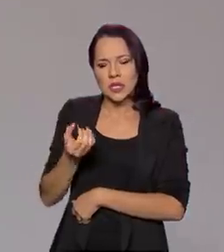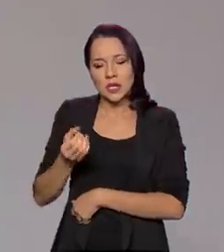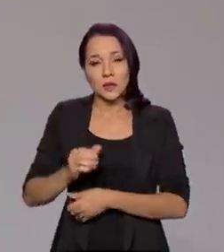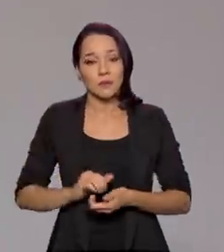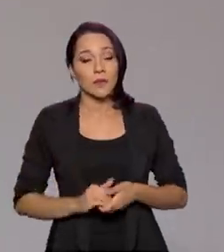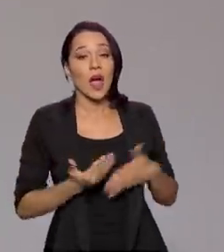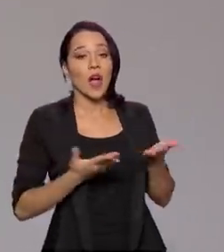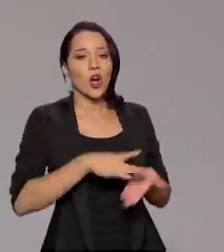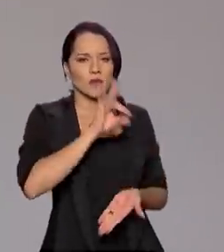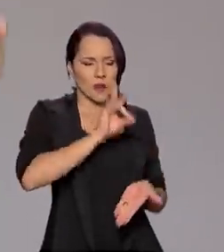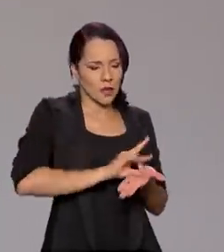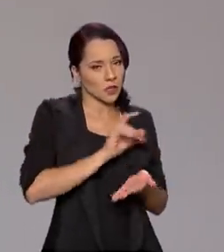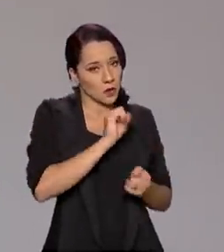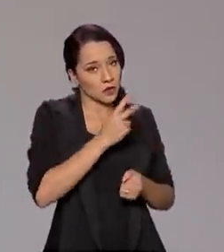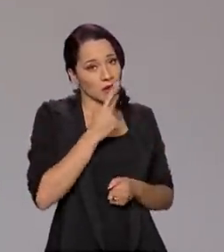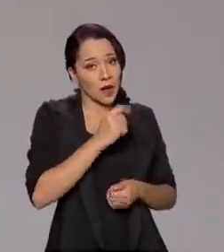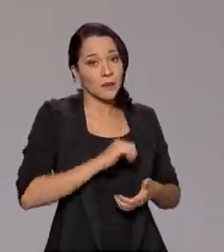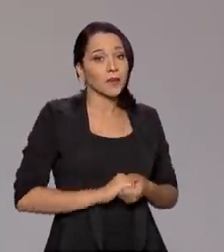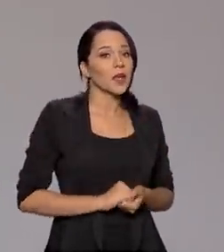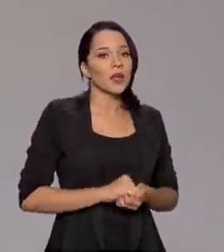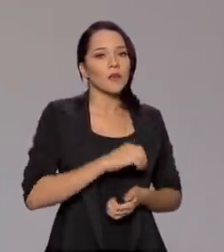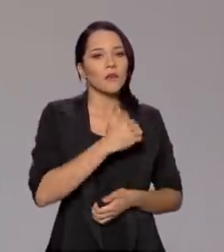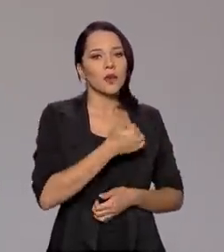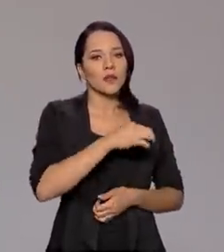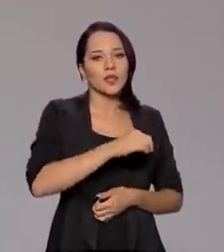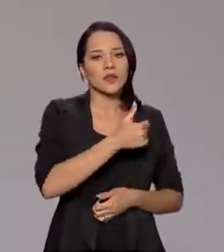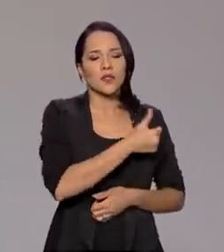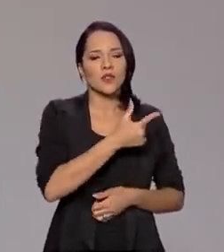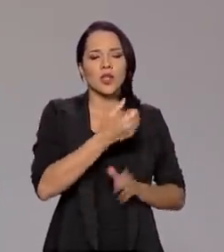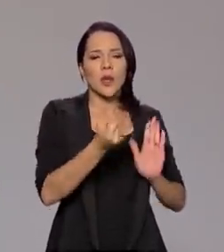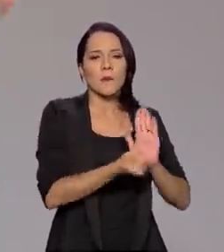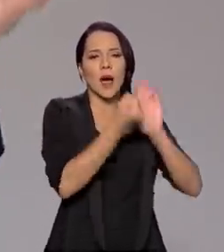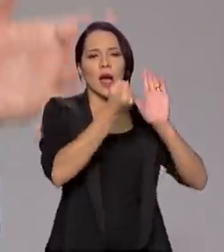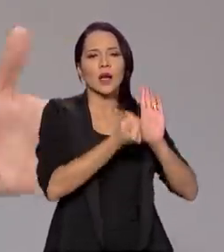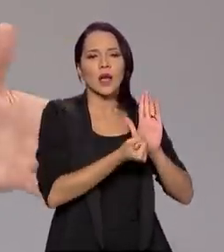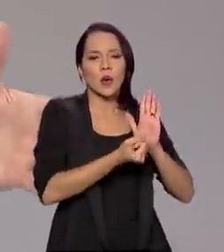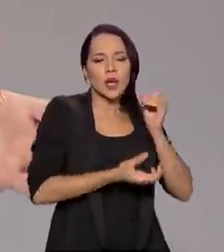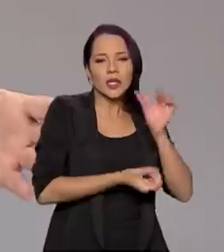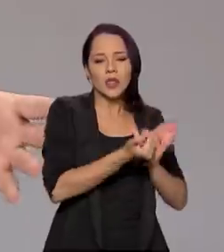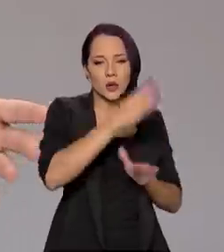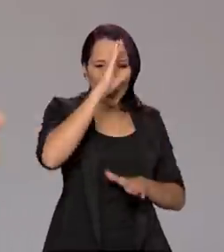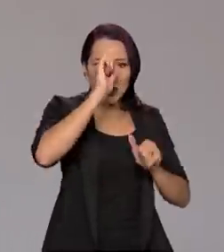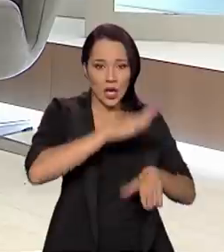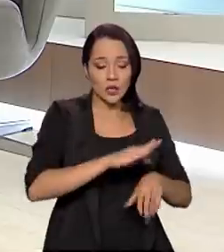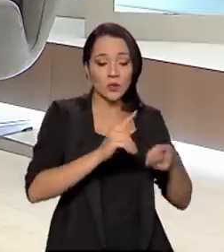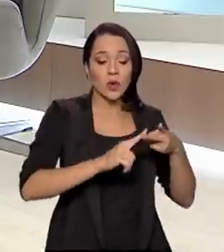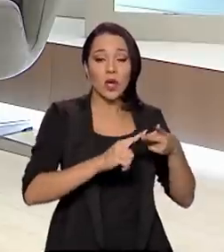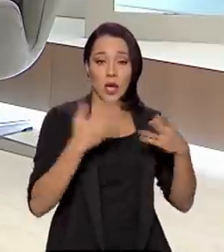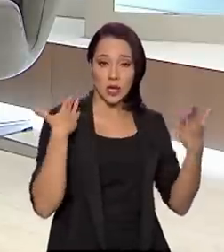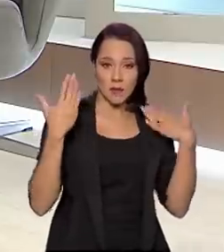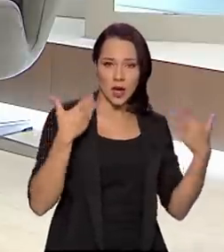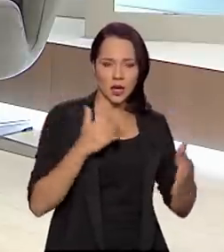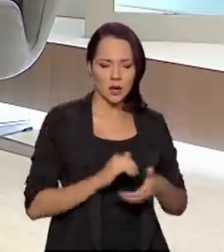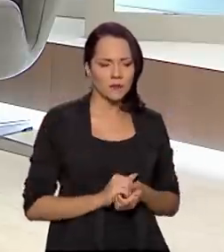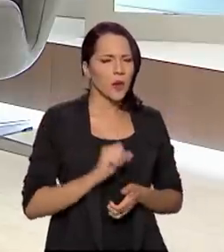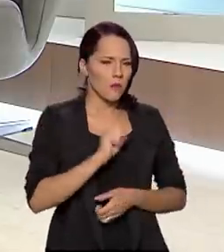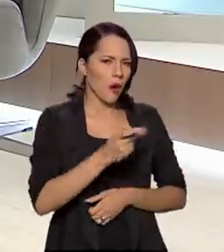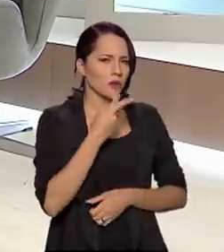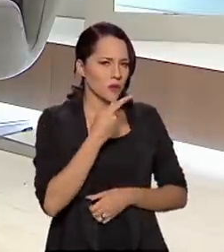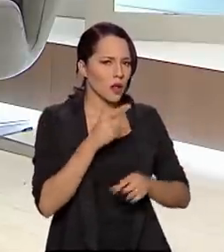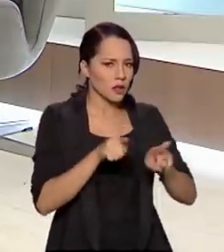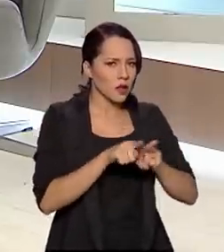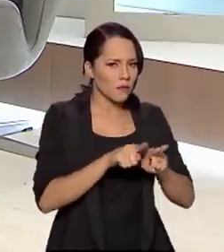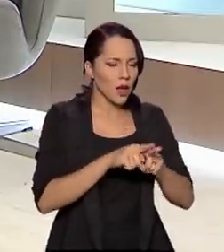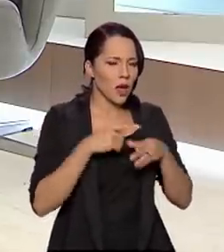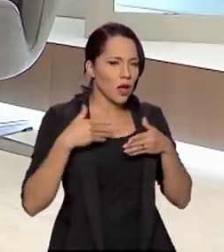Agora, oficialmente, você pode me corrigir, 1822 marca o nascimento do Exército no Brasil e da Marinha. A gente pode dizer que,